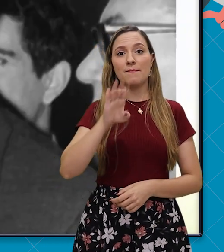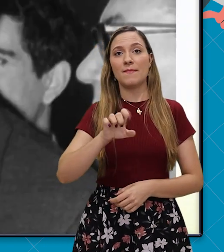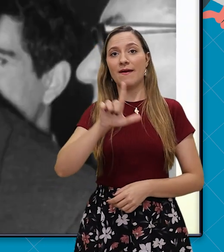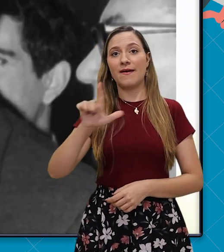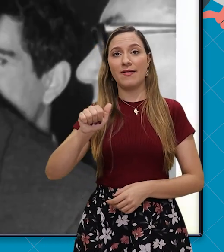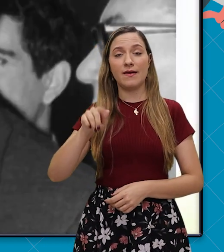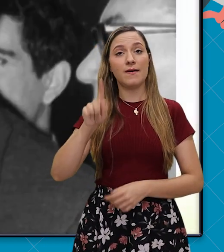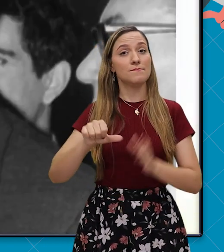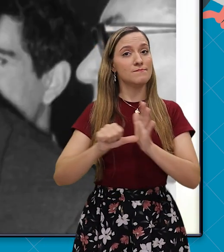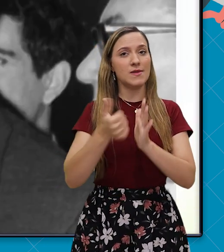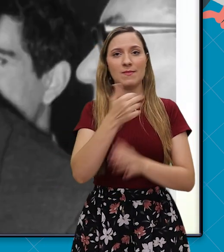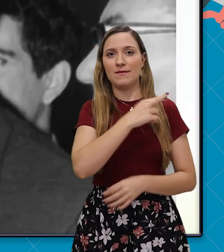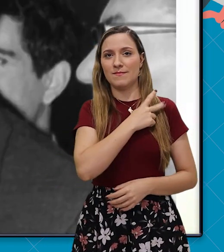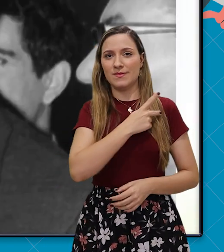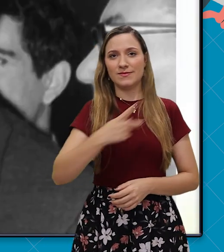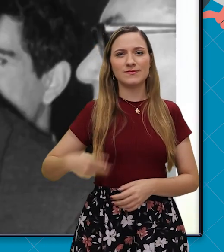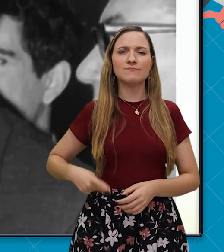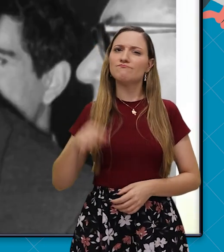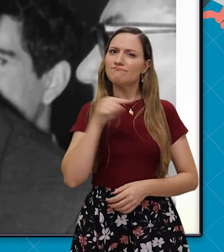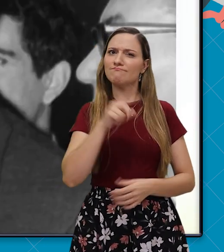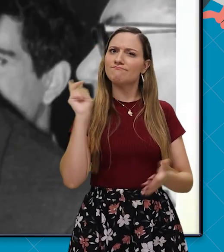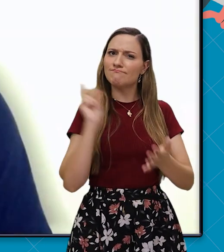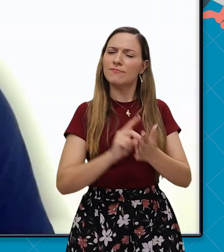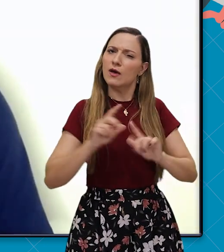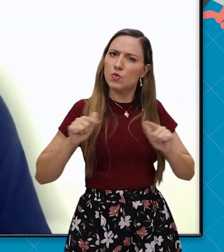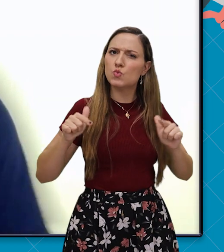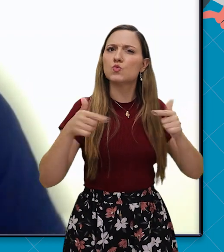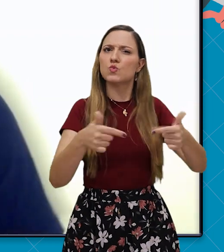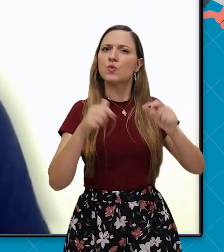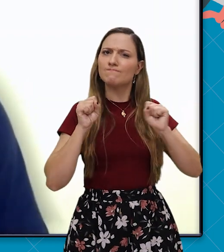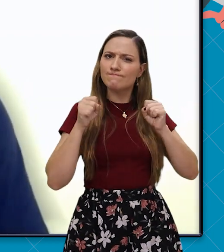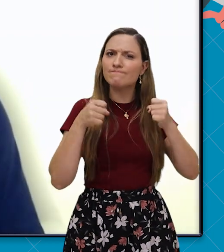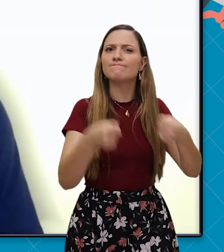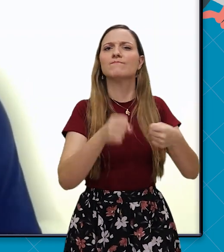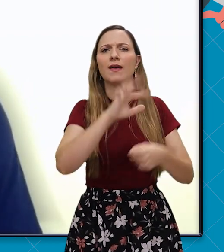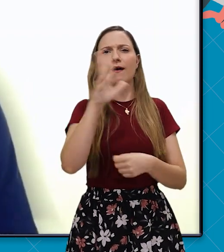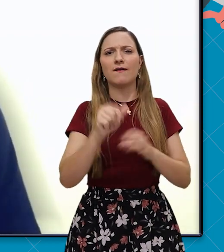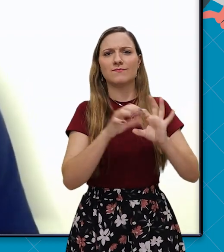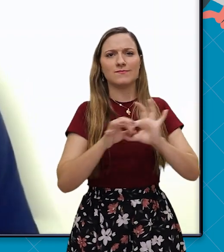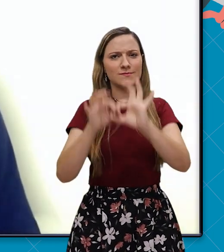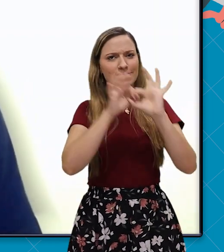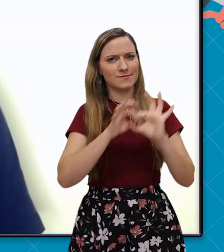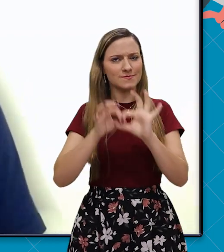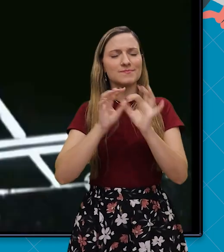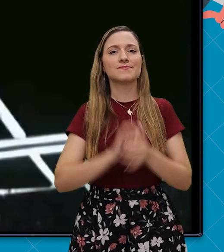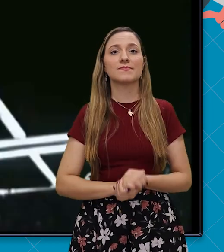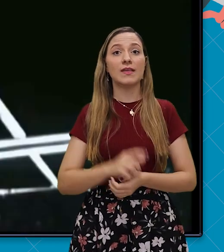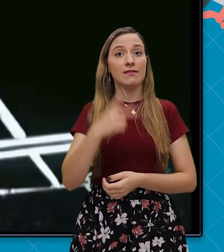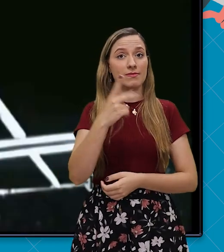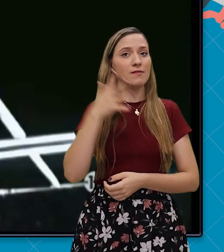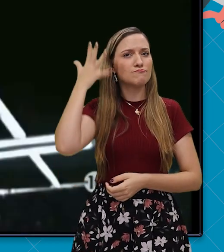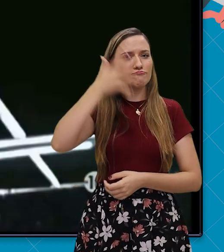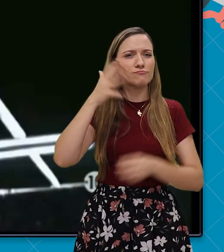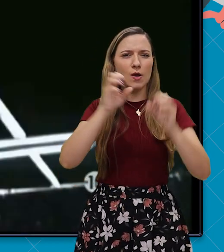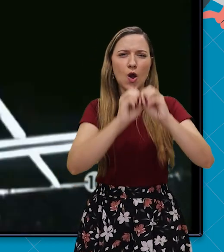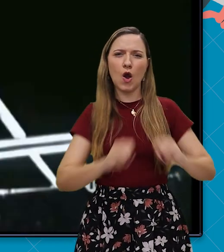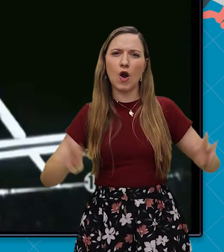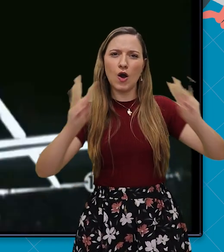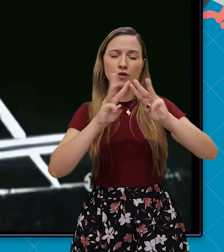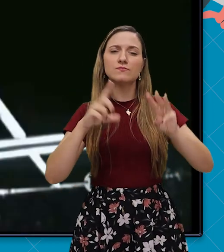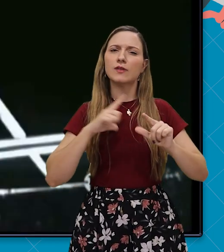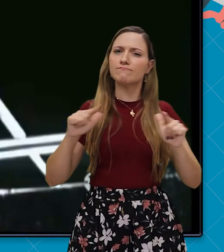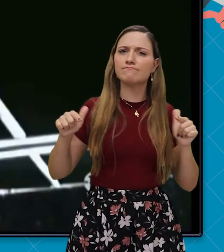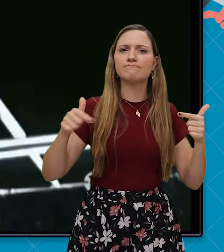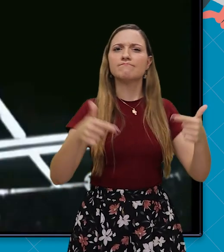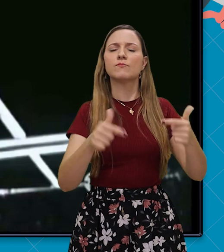presidente da Argélia. Ele foi um grande defensor do pan-africanismo. Em um discurso na